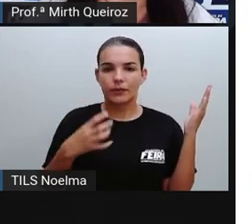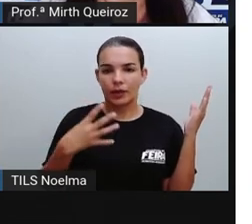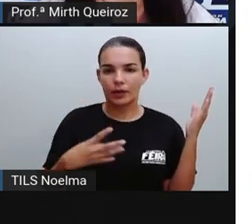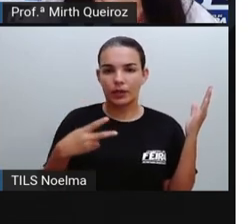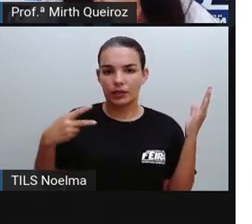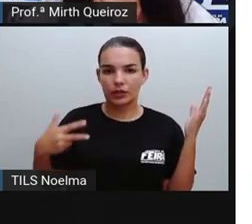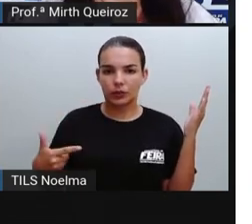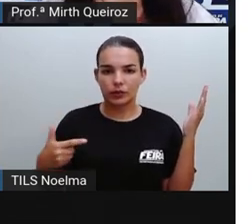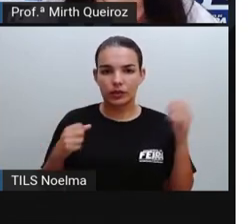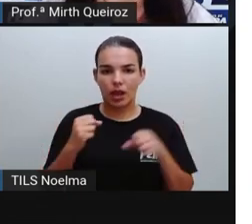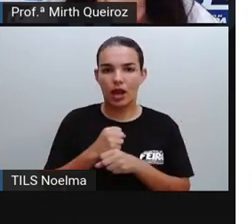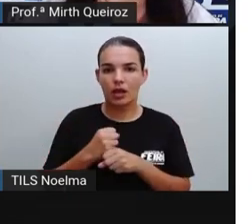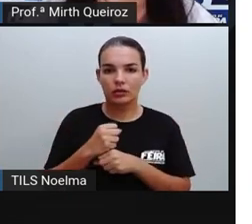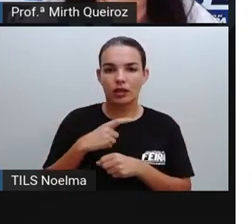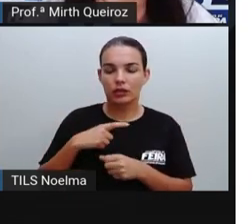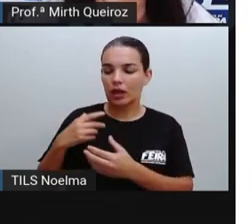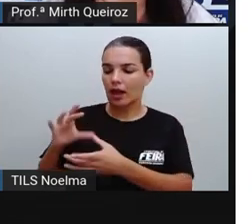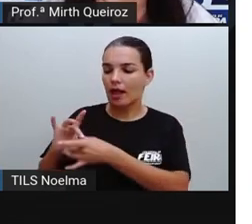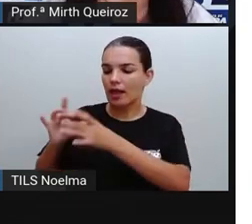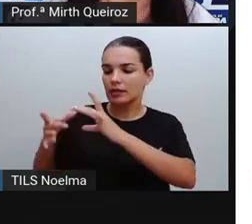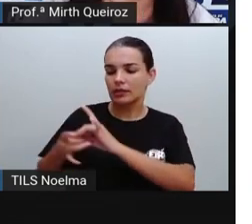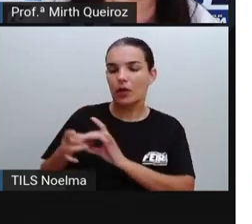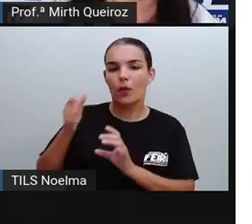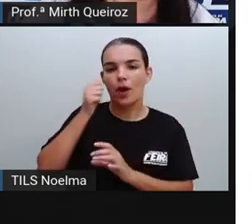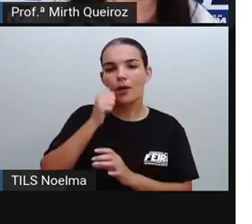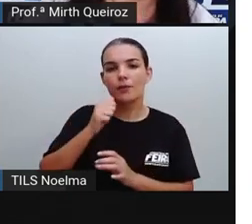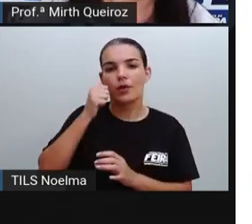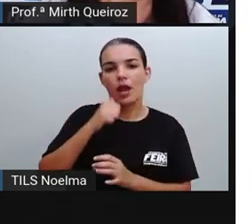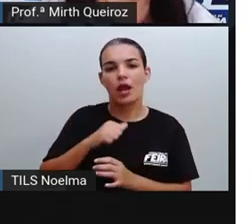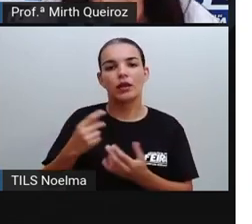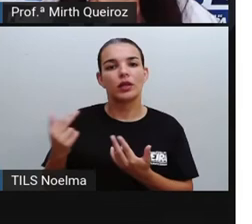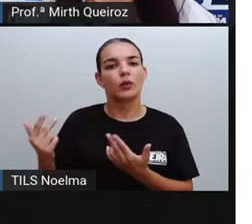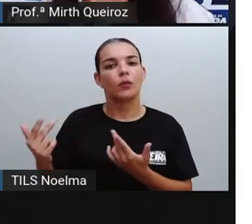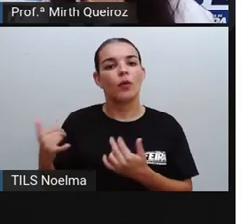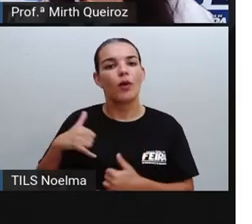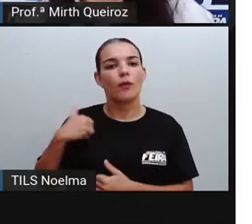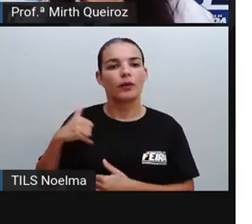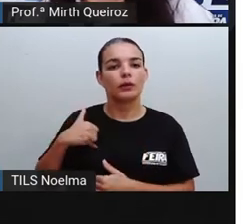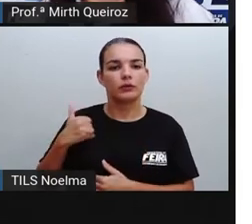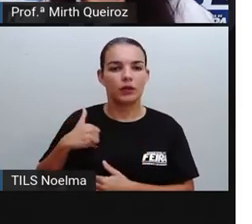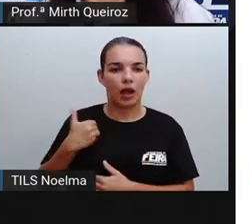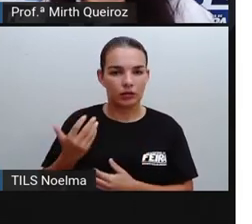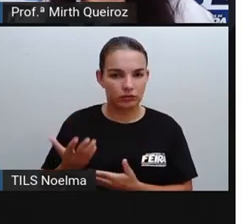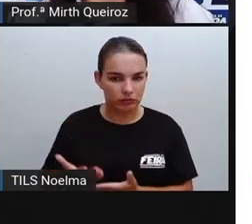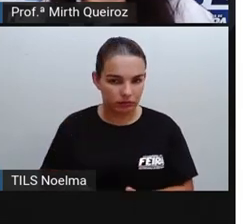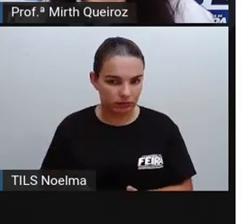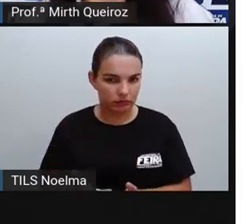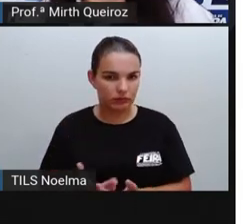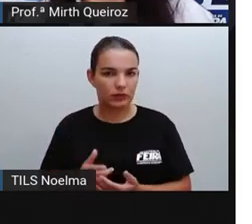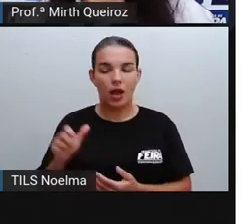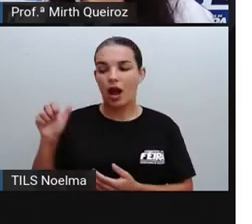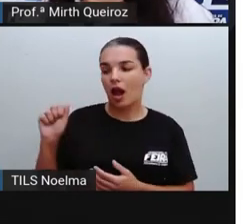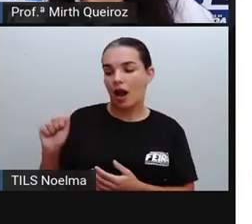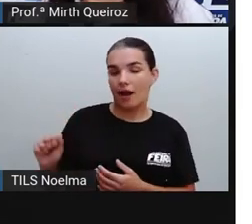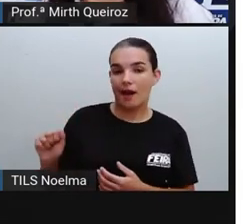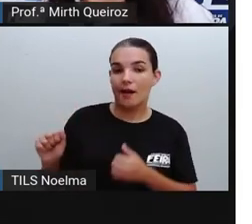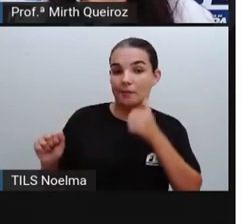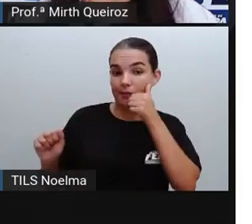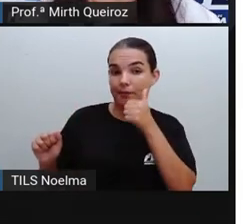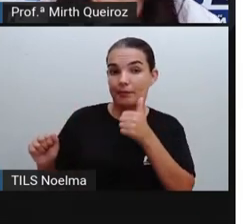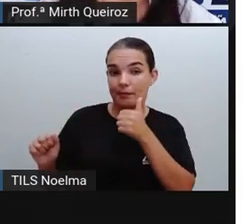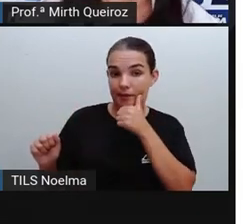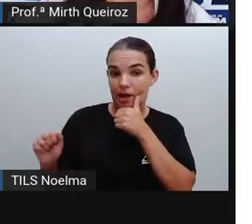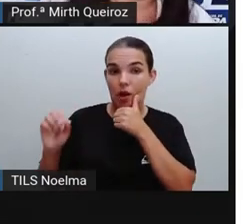idade. Aí seria a quantidade, né? Aí temos o lado A, que representa aí a mulher,